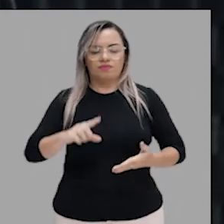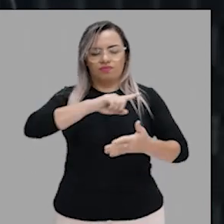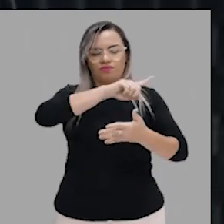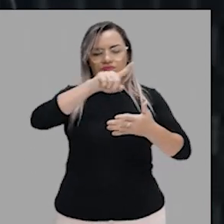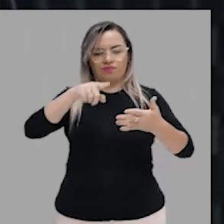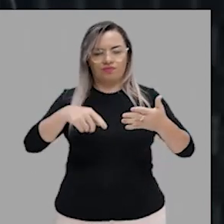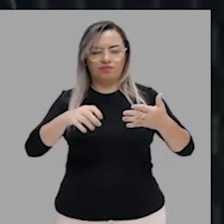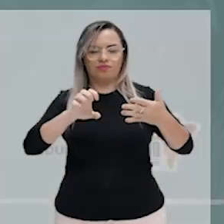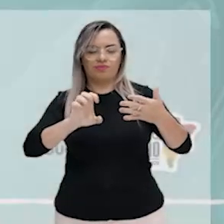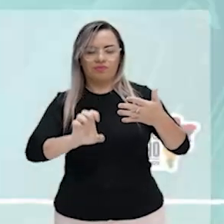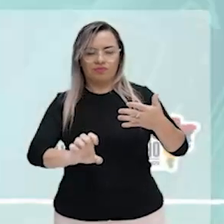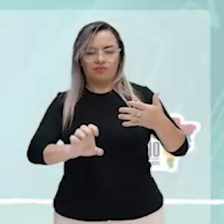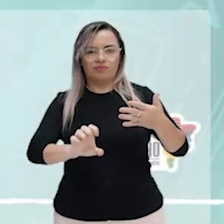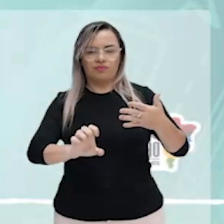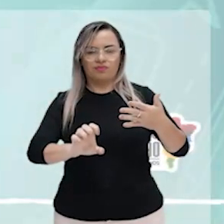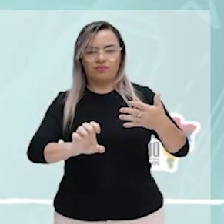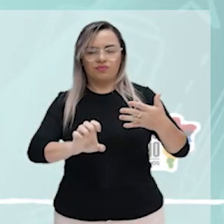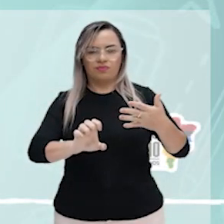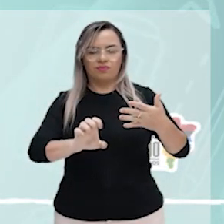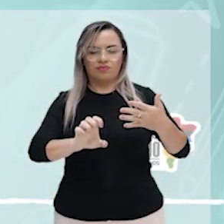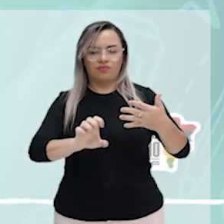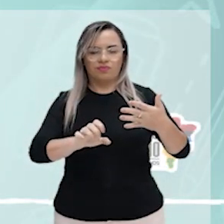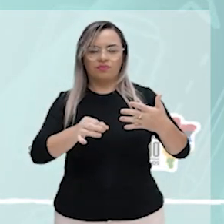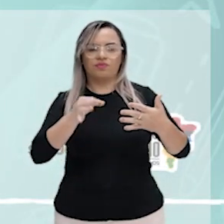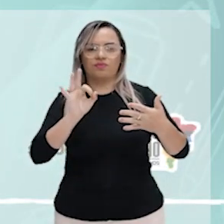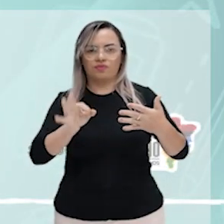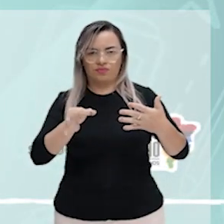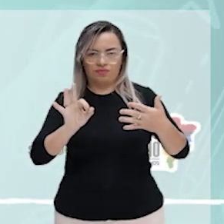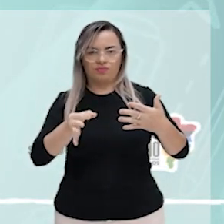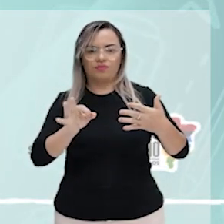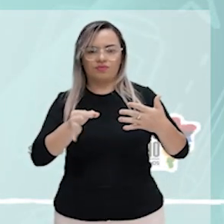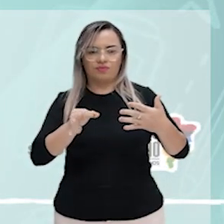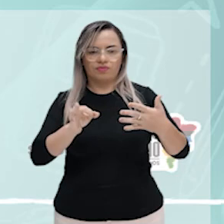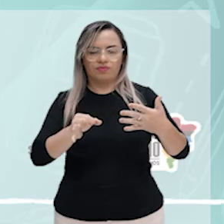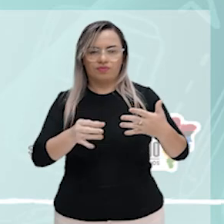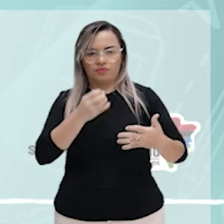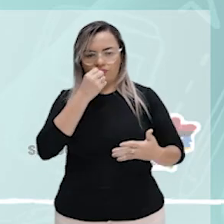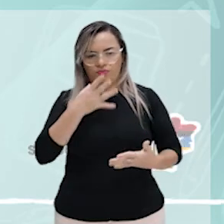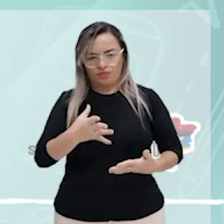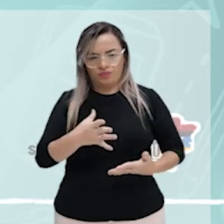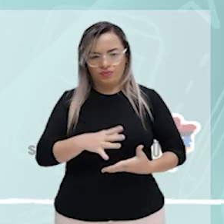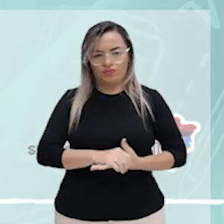Todas as alternativas estão certas, tá bom?